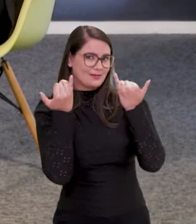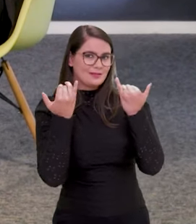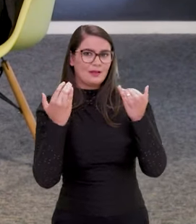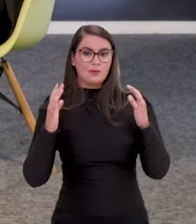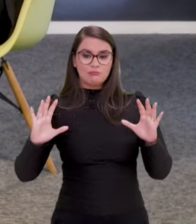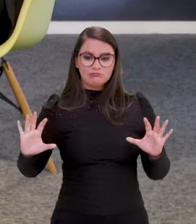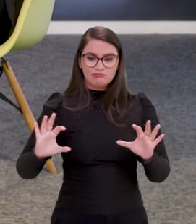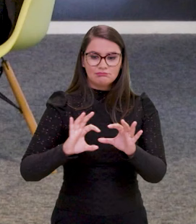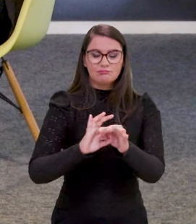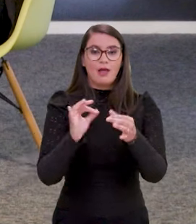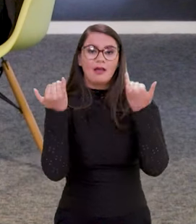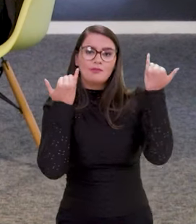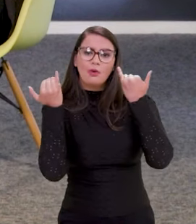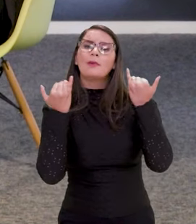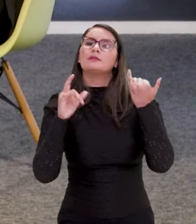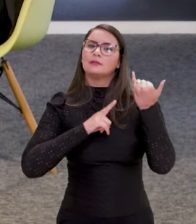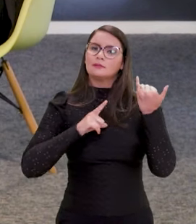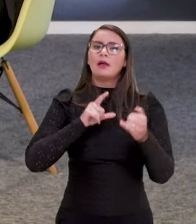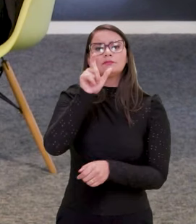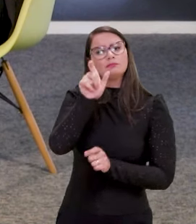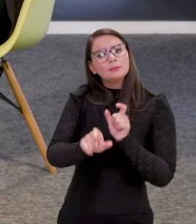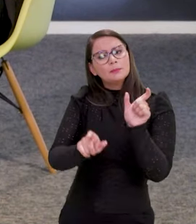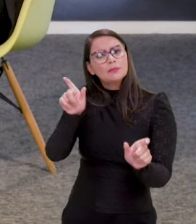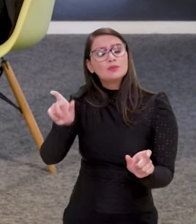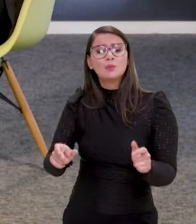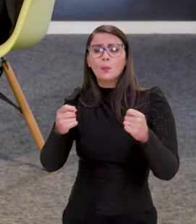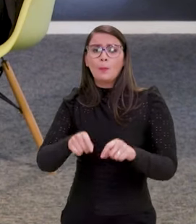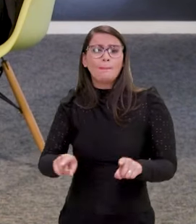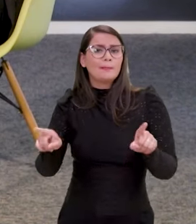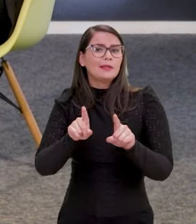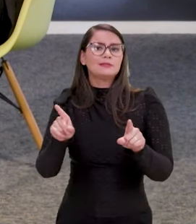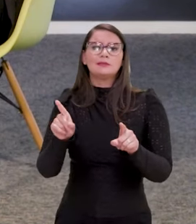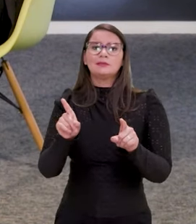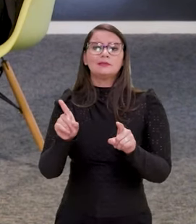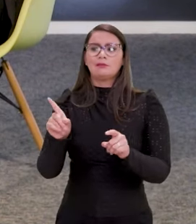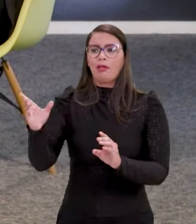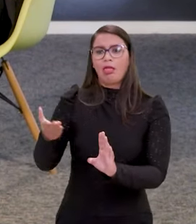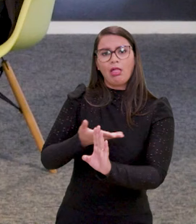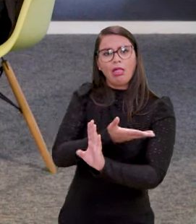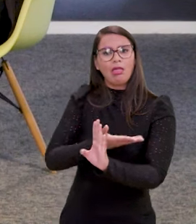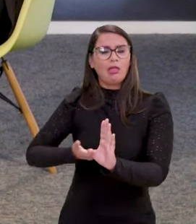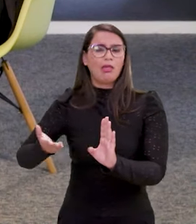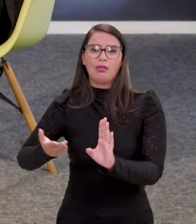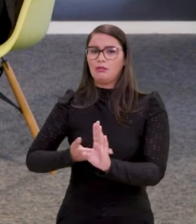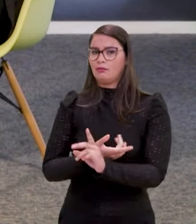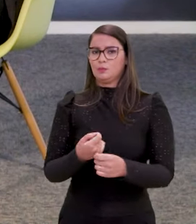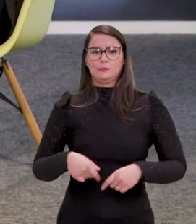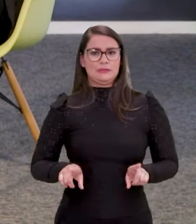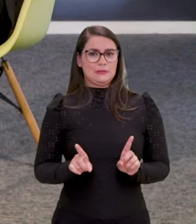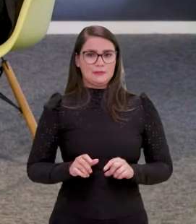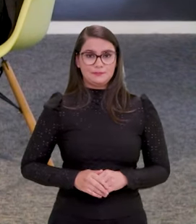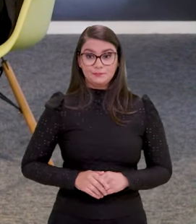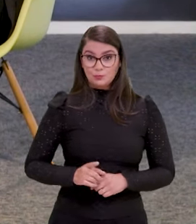integrar essas bases de dados que têm informações sobre o cidadão, para que ele não precise fazer interações com os vários órgãos.